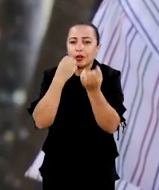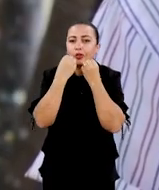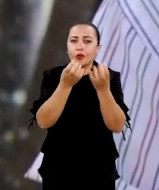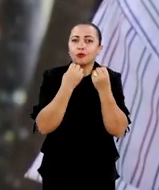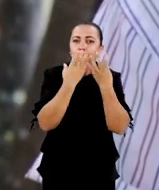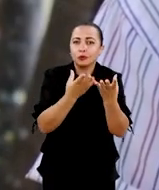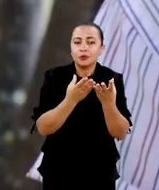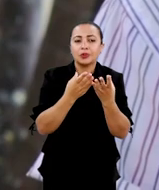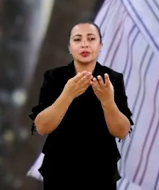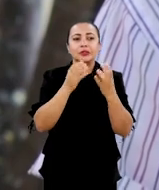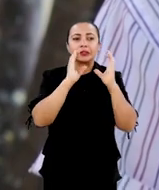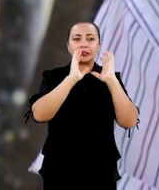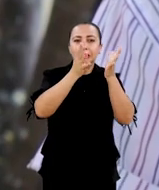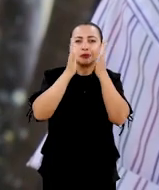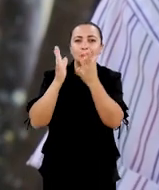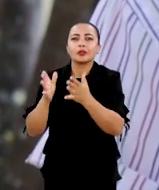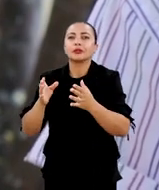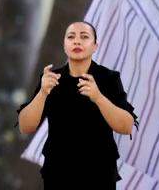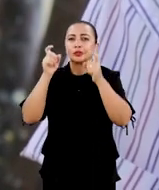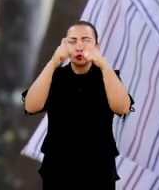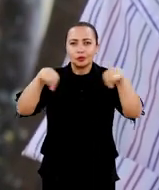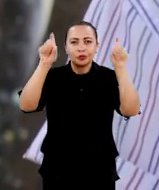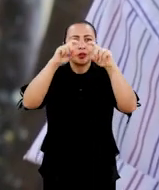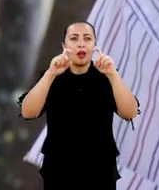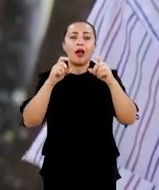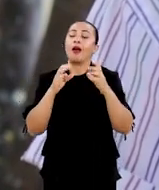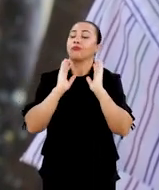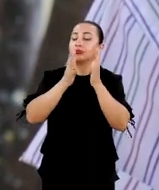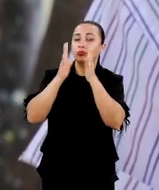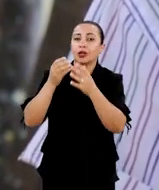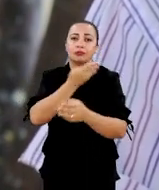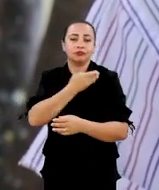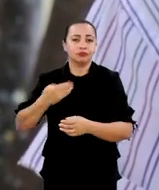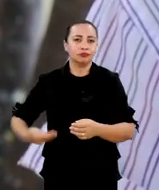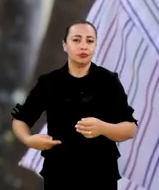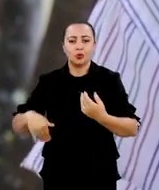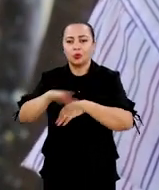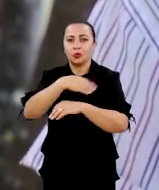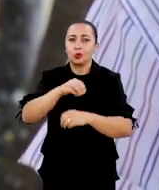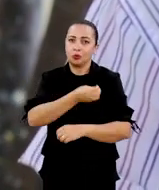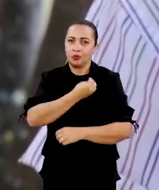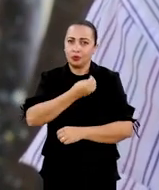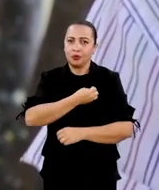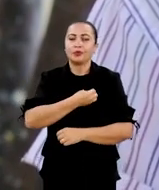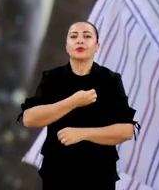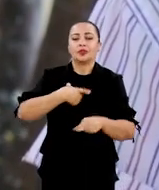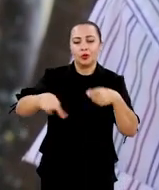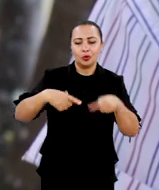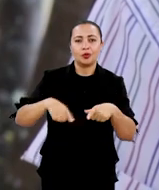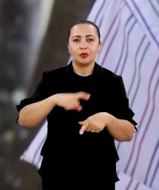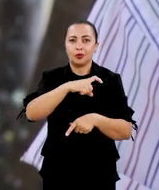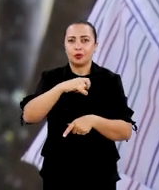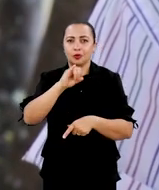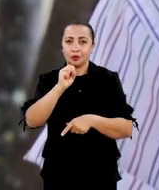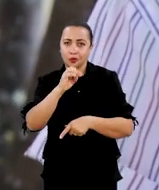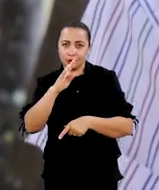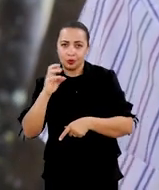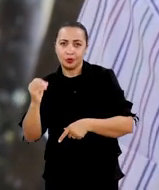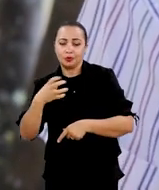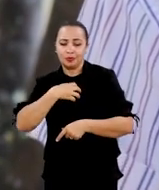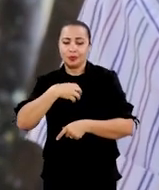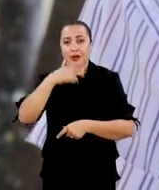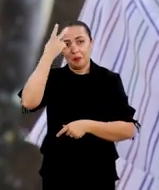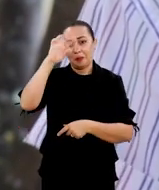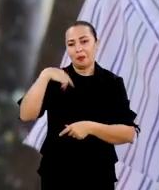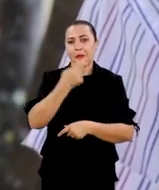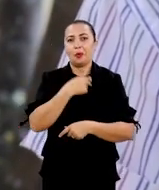informações em acervos digitais, em bibliotecas públicas, a respeito da vida e a obra de Xisto